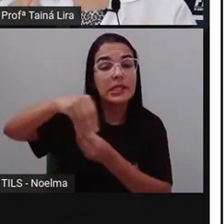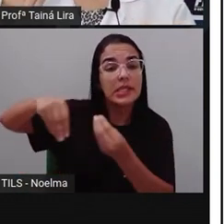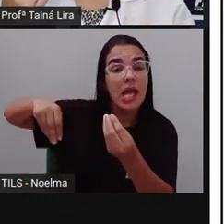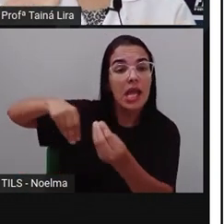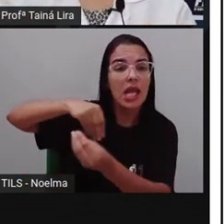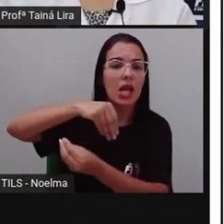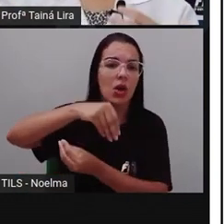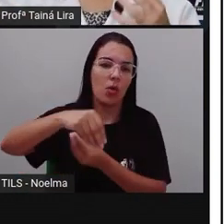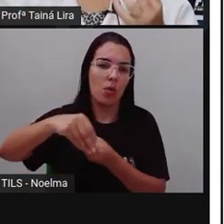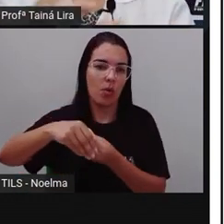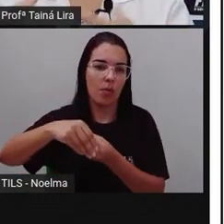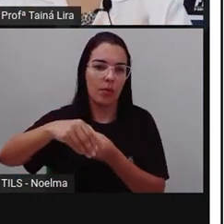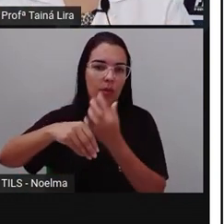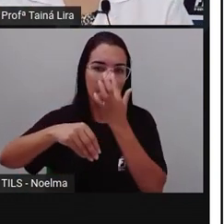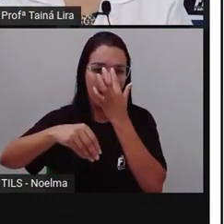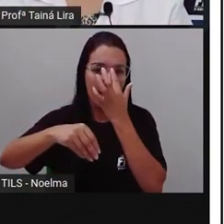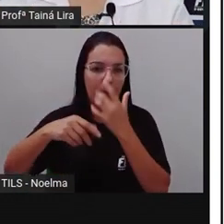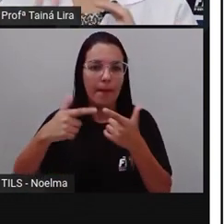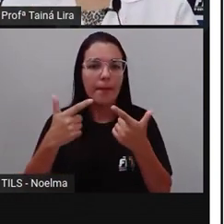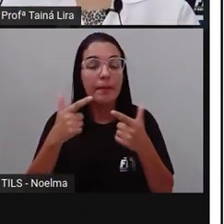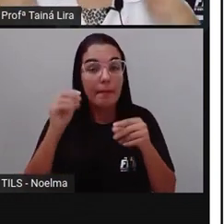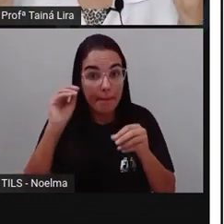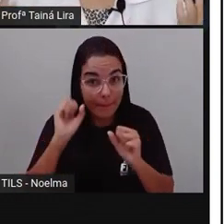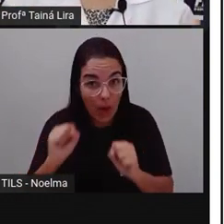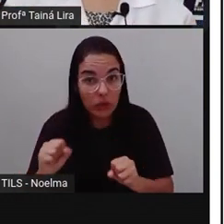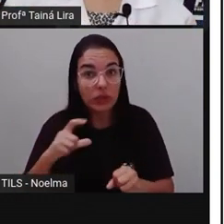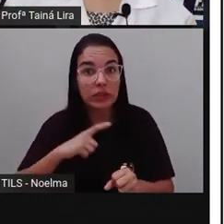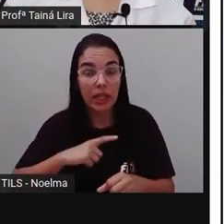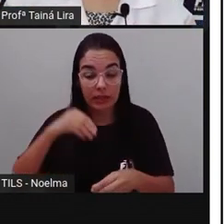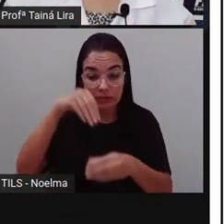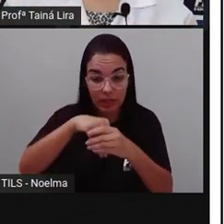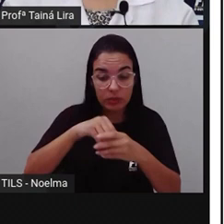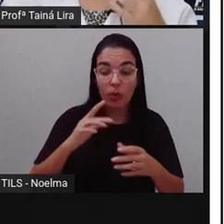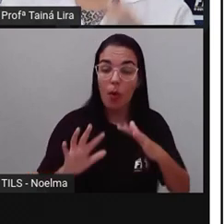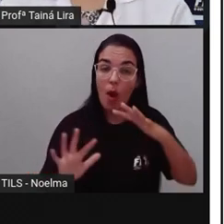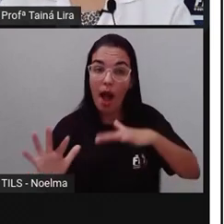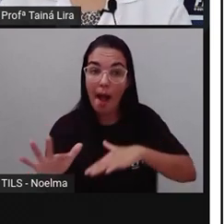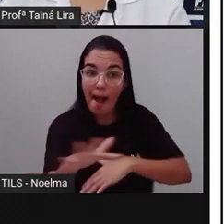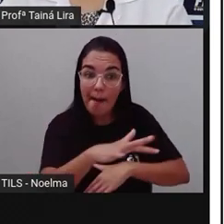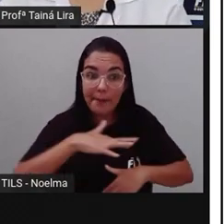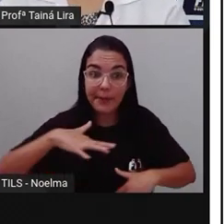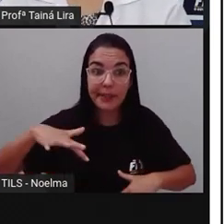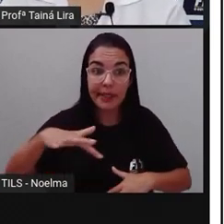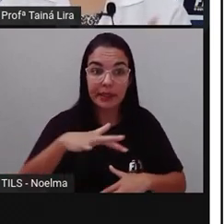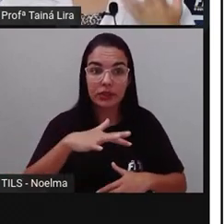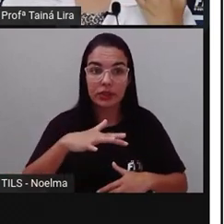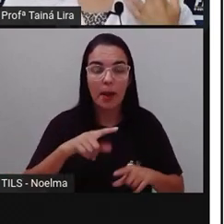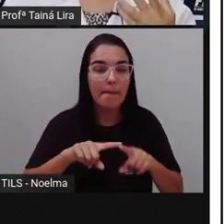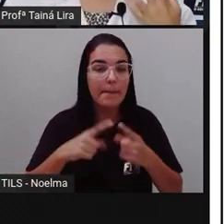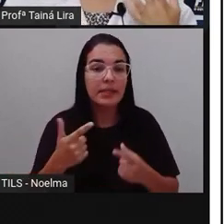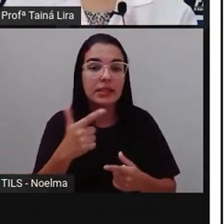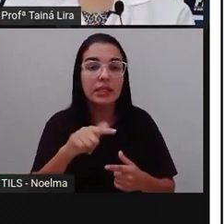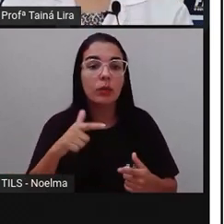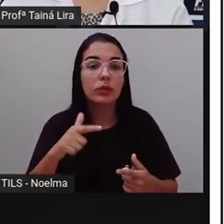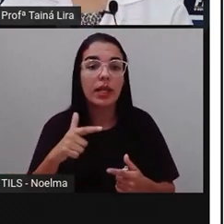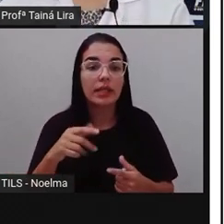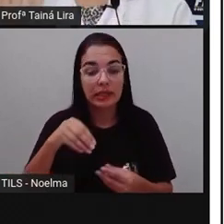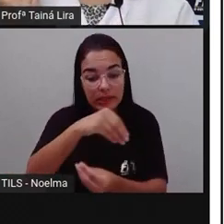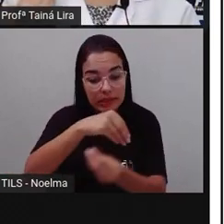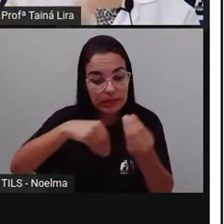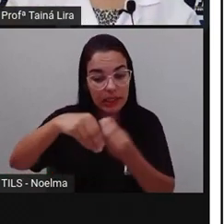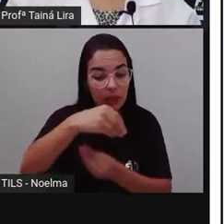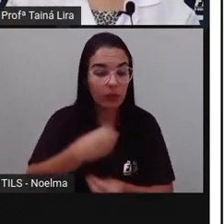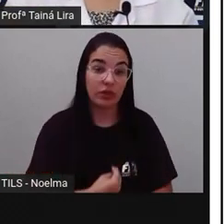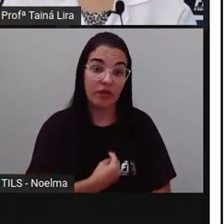seja até um elemento ali da natureza, Mas se ele não realizar o ciclo, Ele não é um ser vivo. Então, exemplo aí, a água,